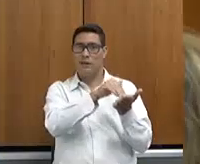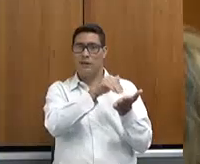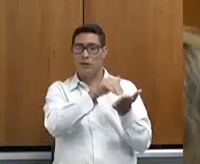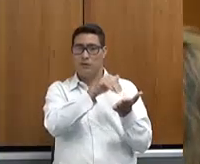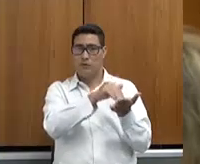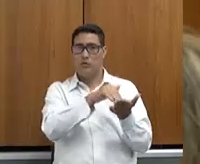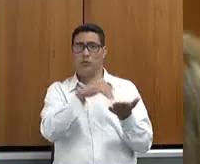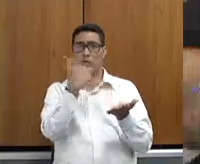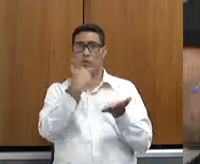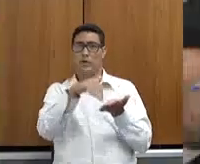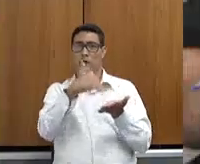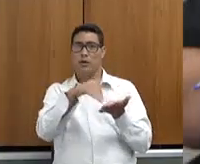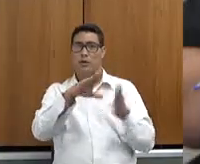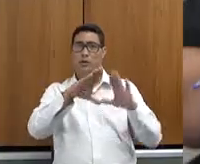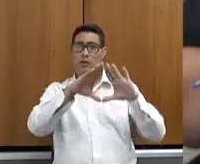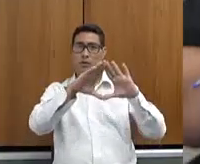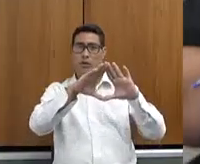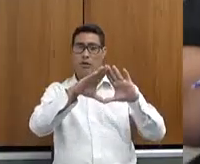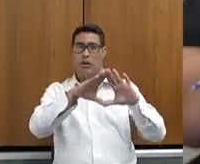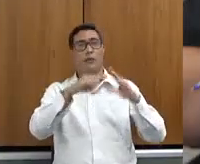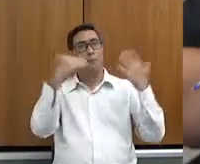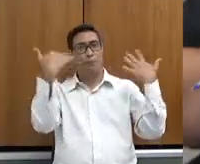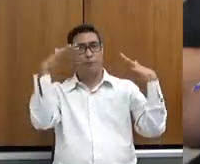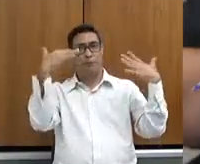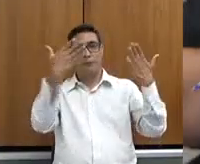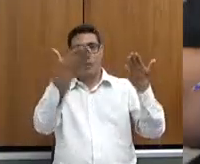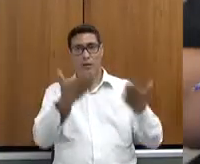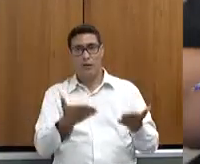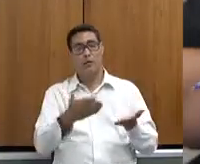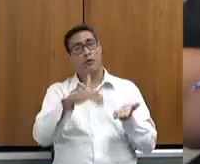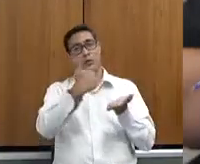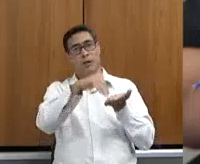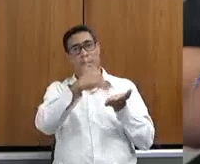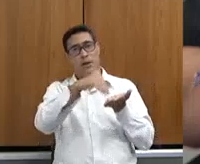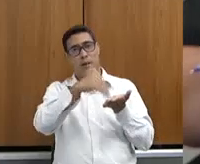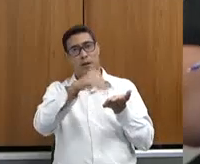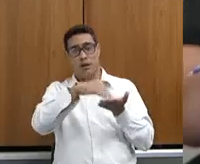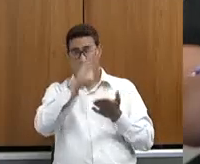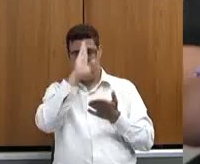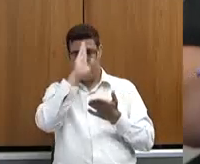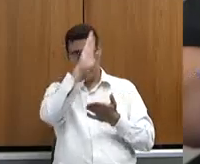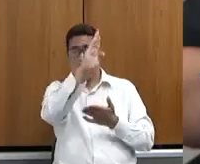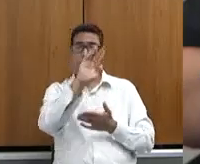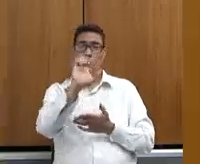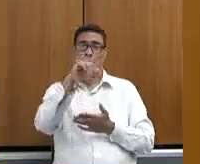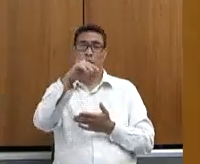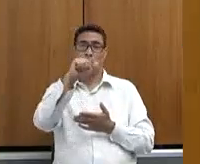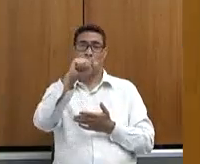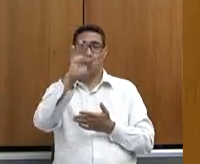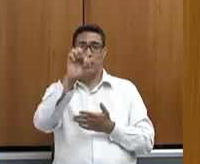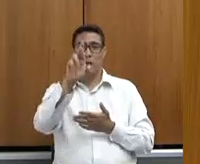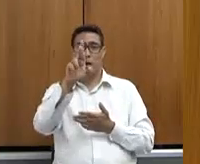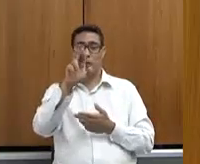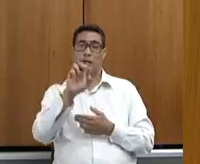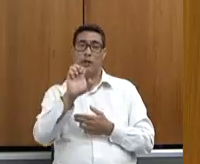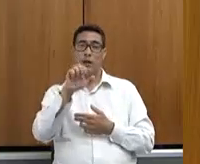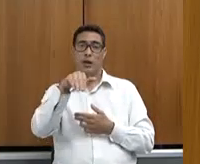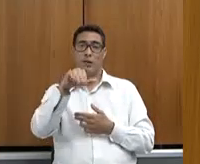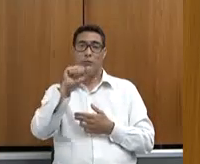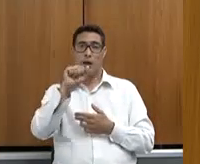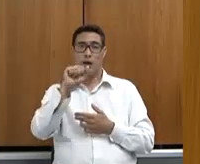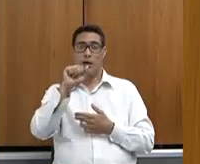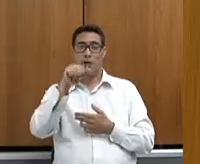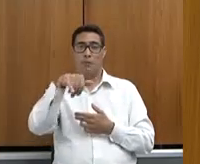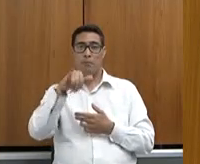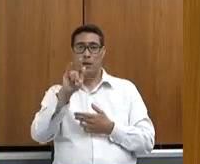Assembleia Fiscaliza, parabenizando pelo trabalho na Secretaria, em especial EMATER e EPAMIG, e fazendo essa solicitação. Eu